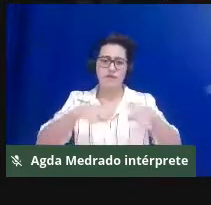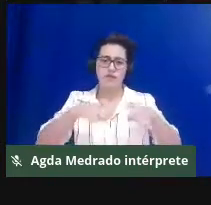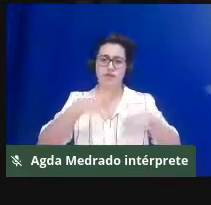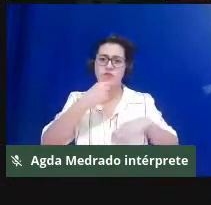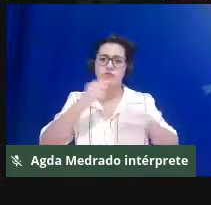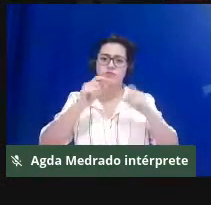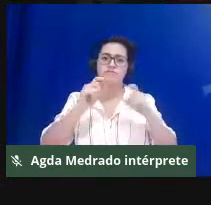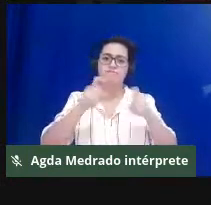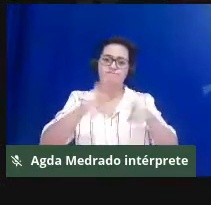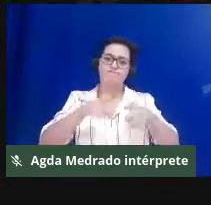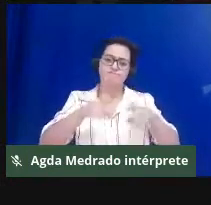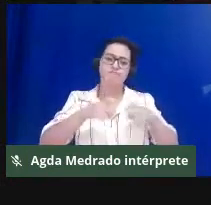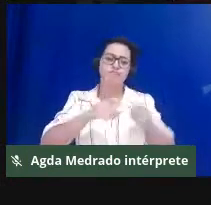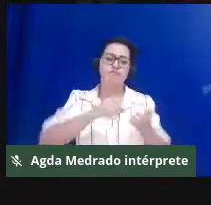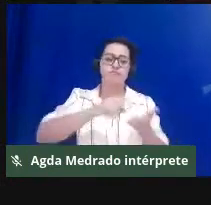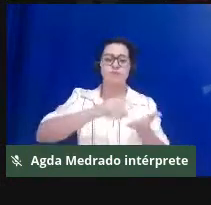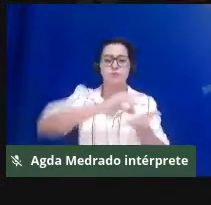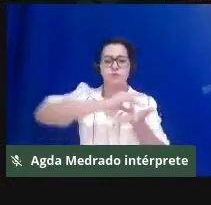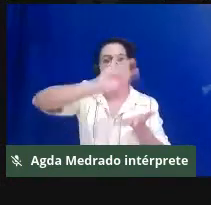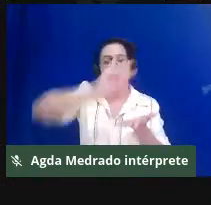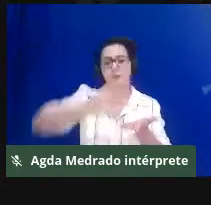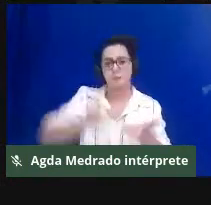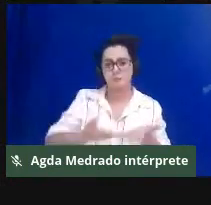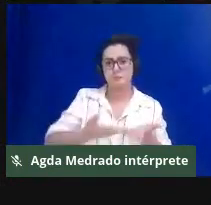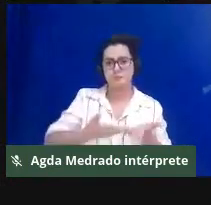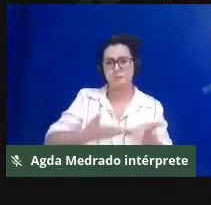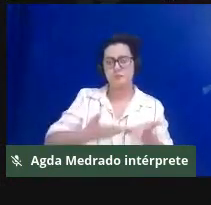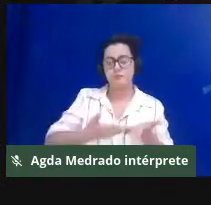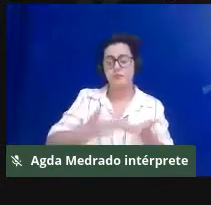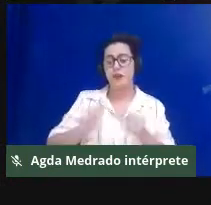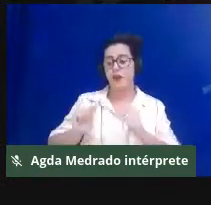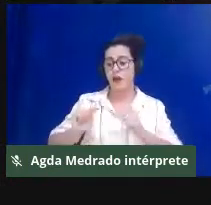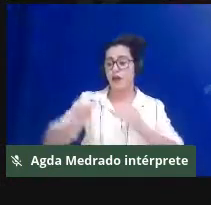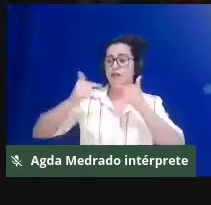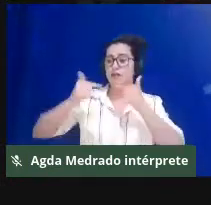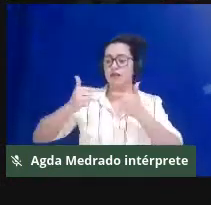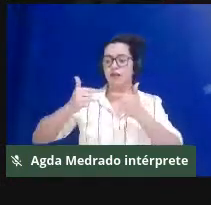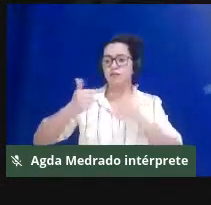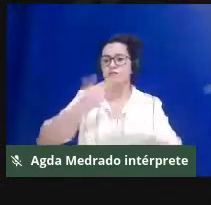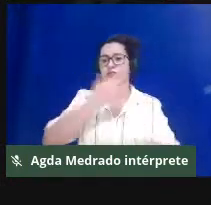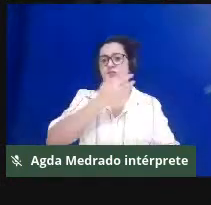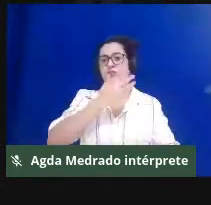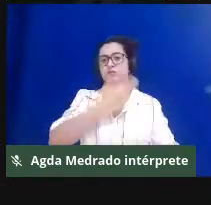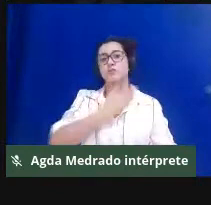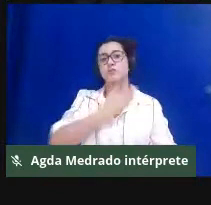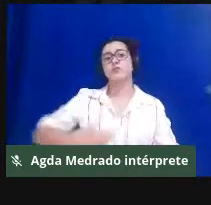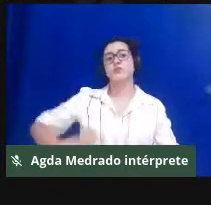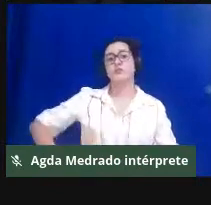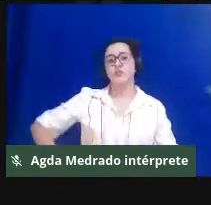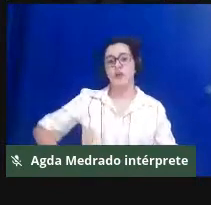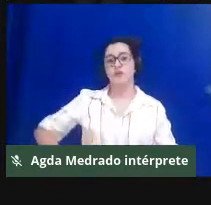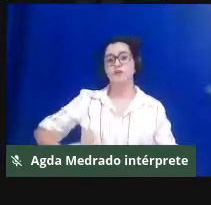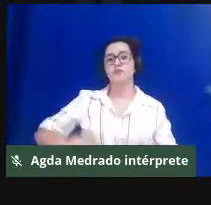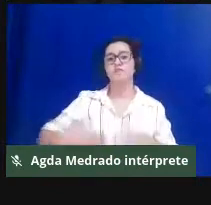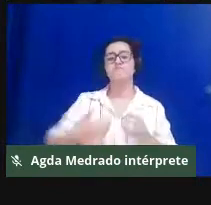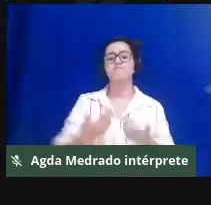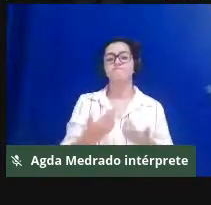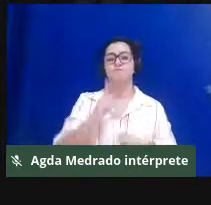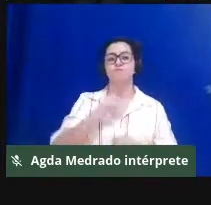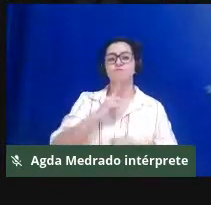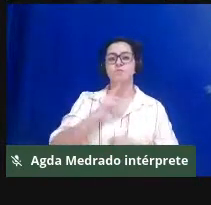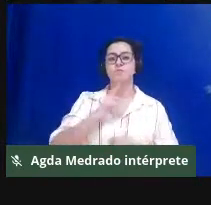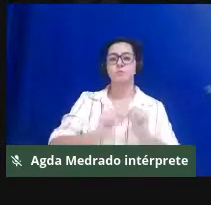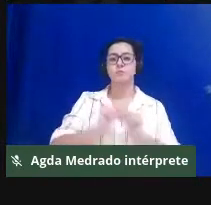característica, nesse sentido, dessa ação do Estado foi que, ao valorizar a atuação dos